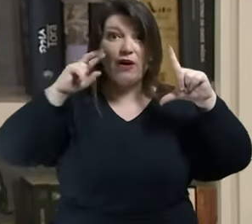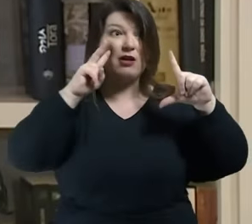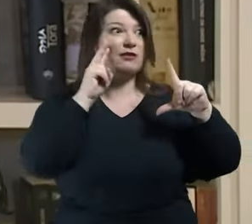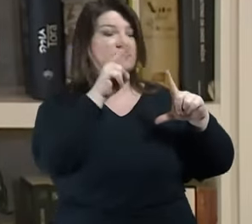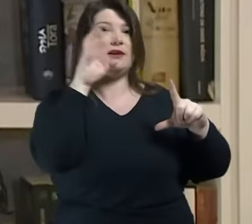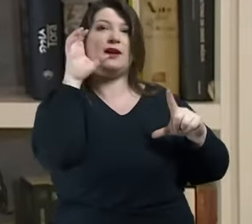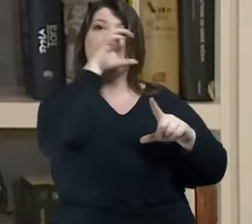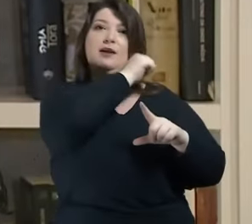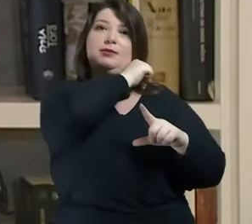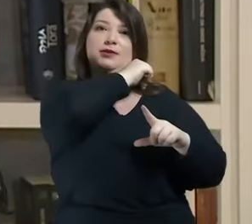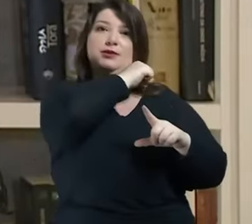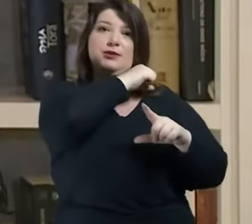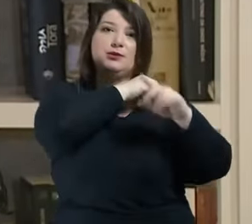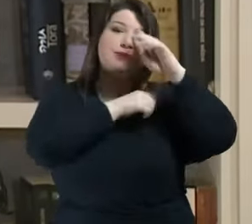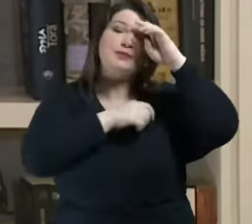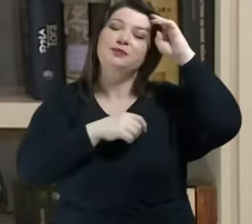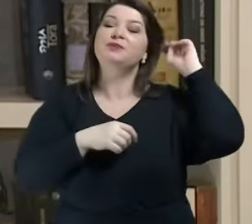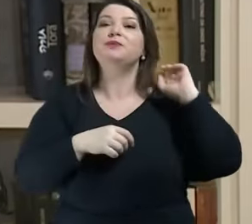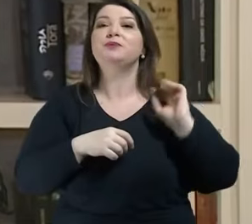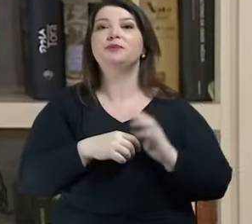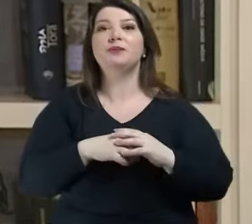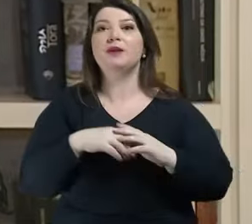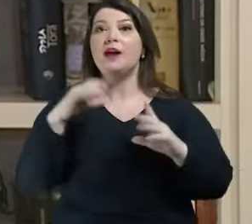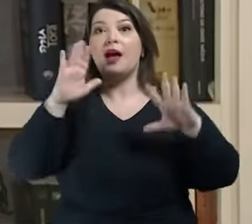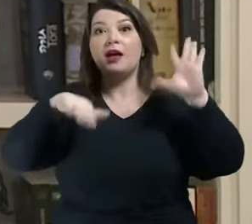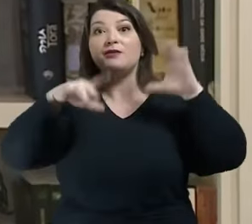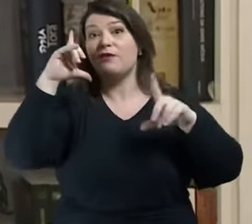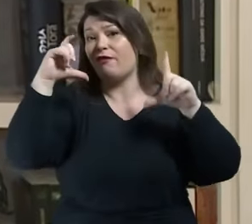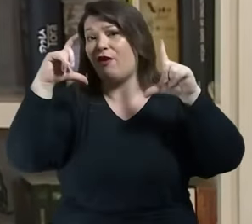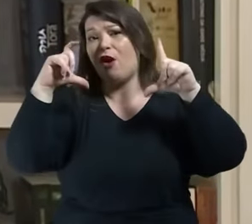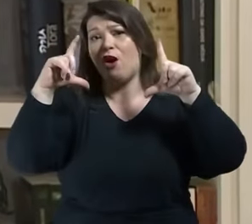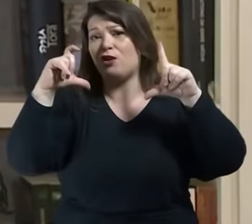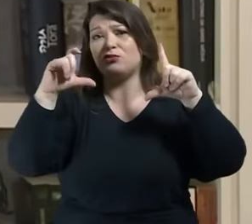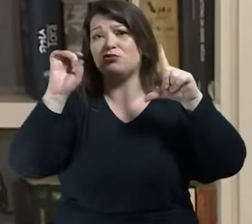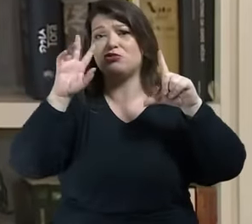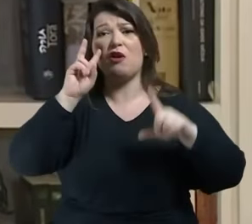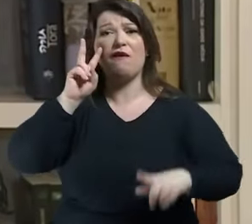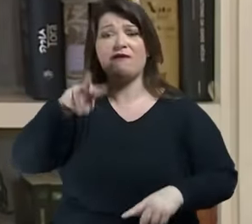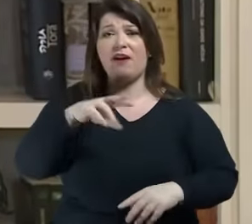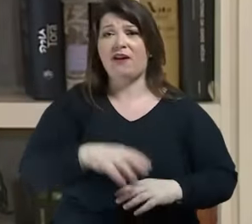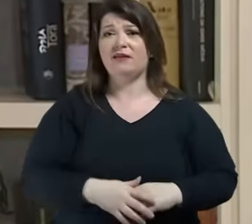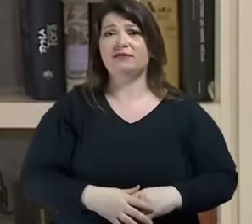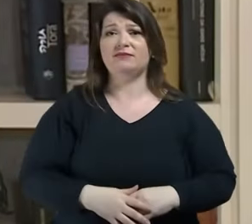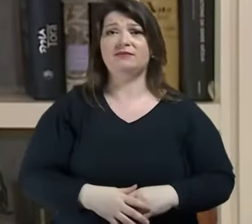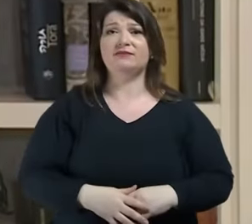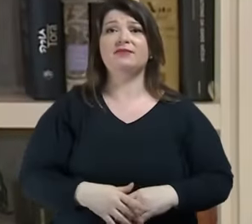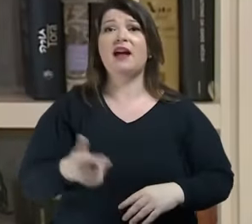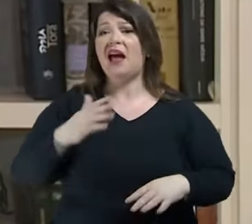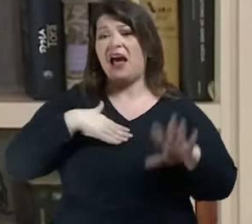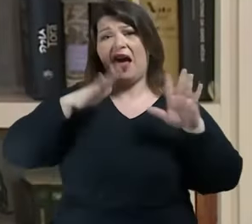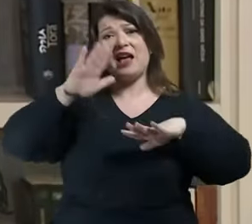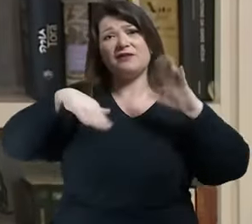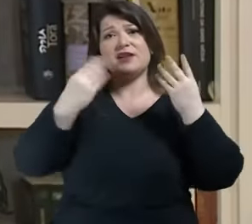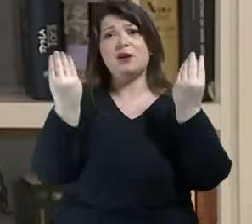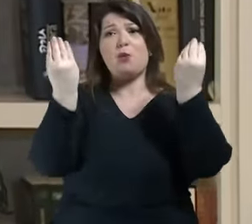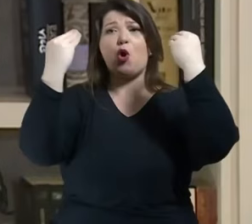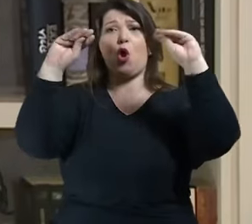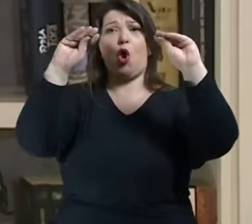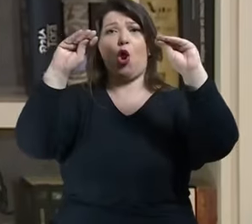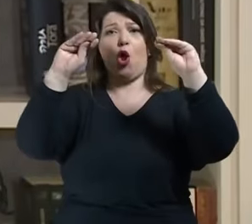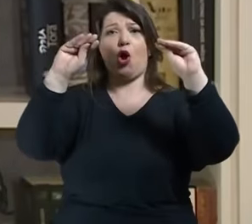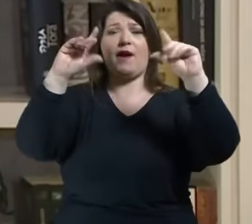só as fotos quantas vezes eu já publiquei uma foto criticando o que estava na foto mas ninguém lia minha crítica lia